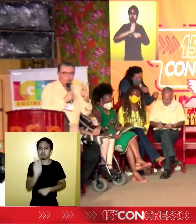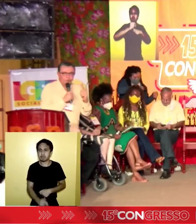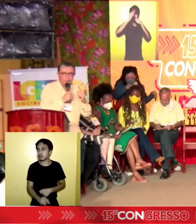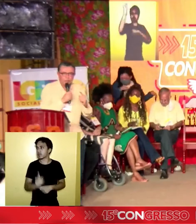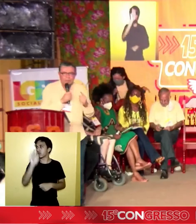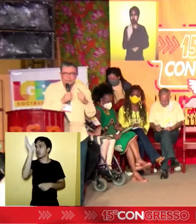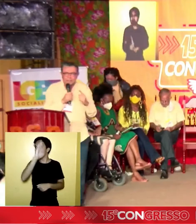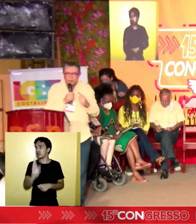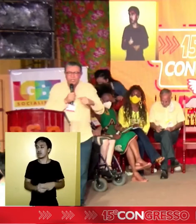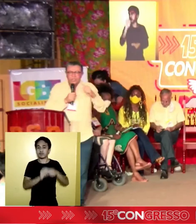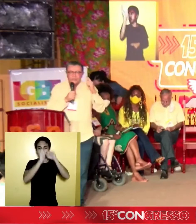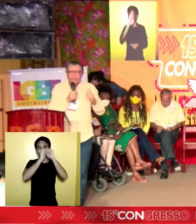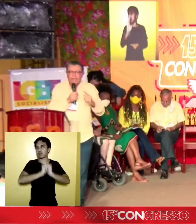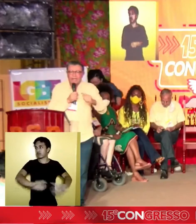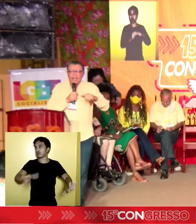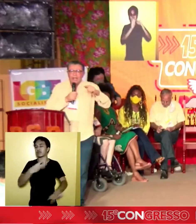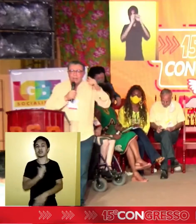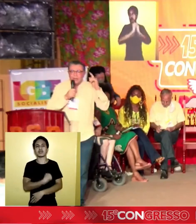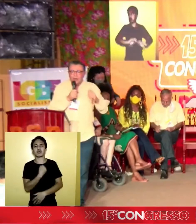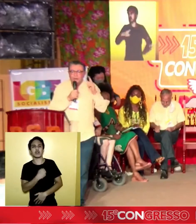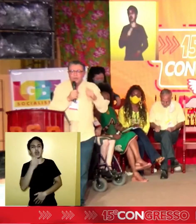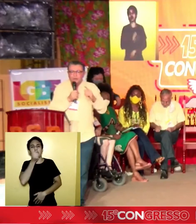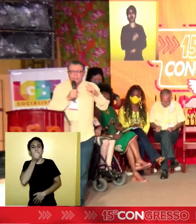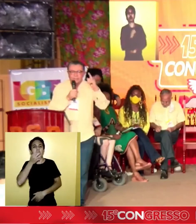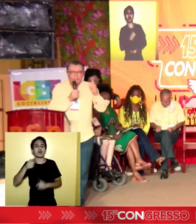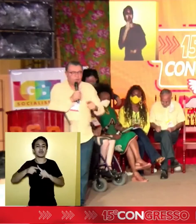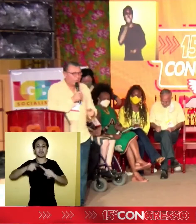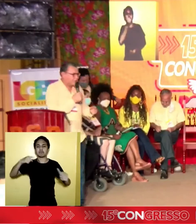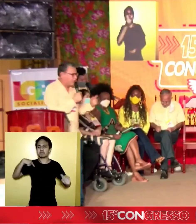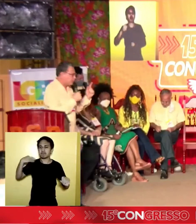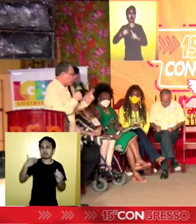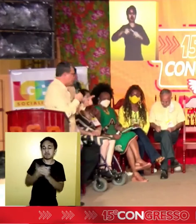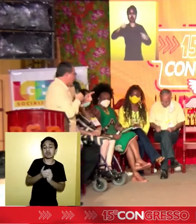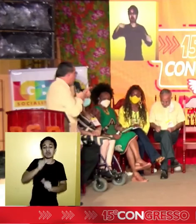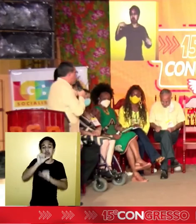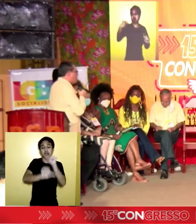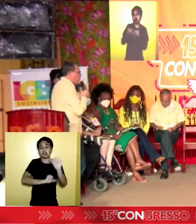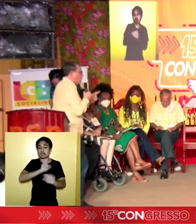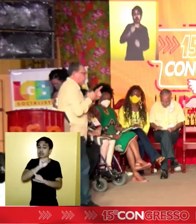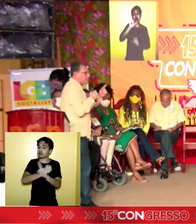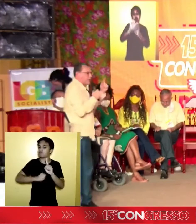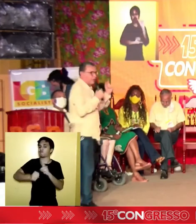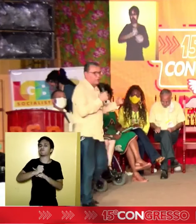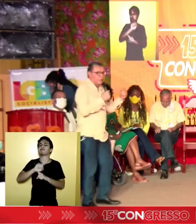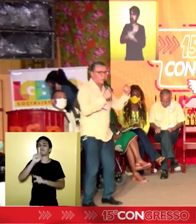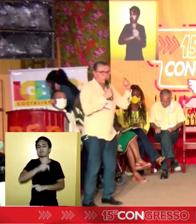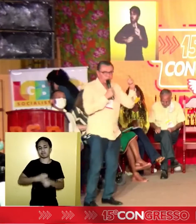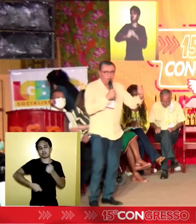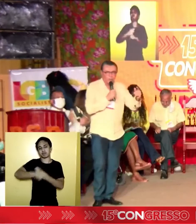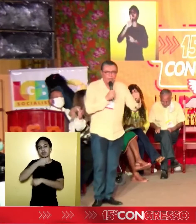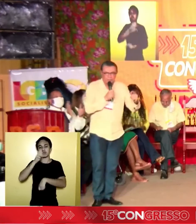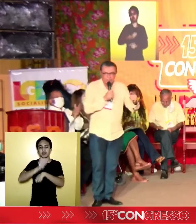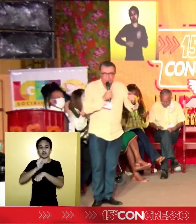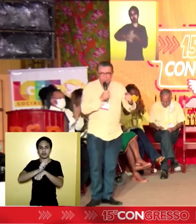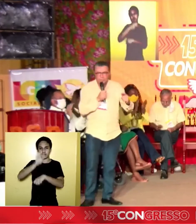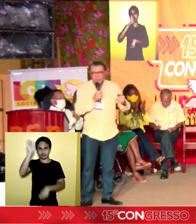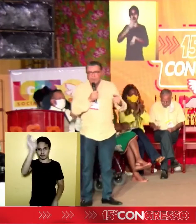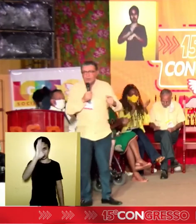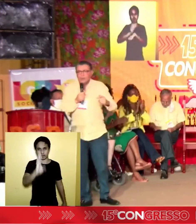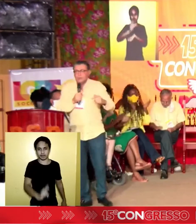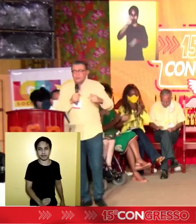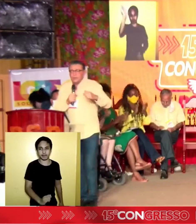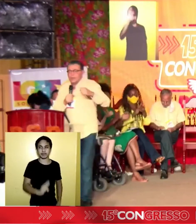a construir um partido que será a maior força de transformação social, política e econômica do nosso país.